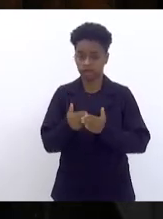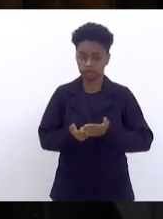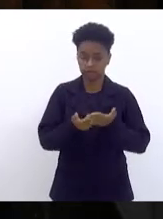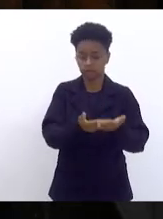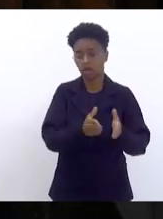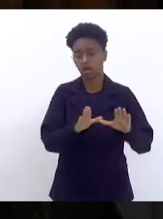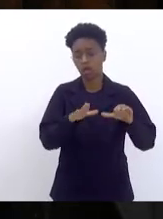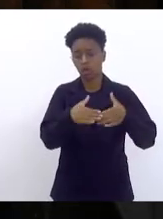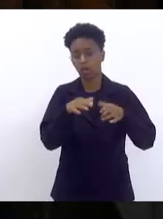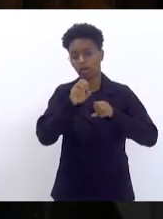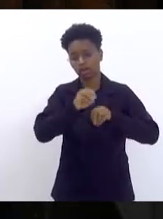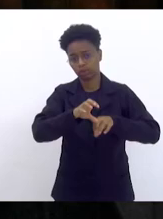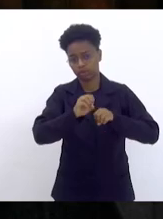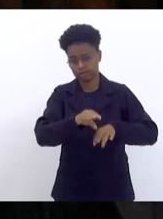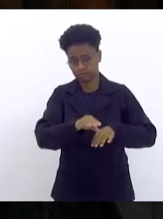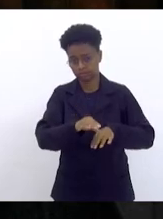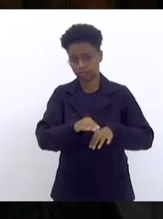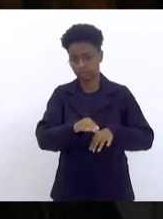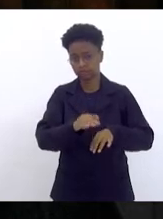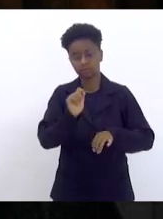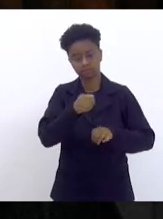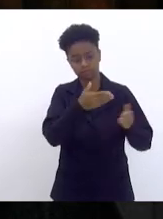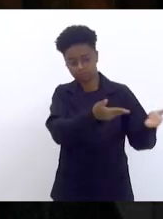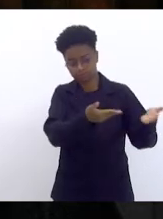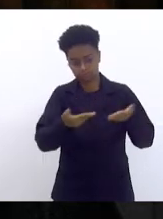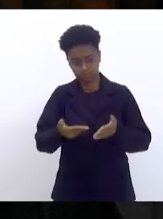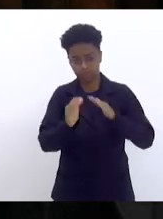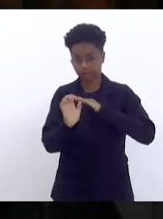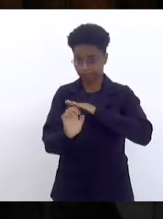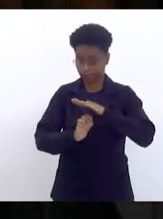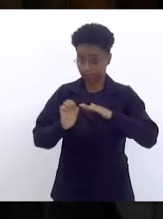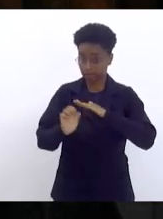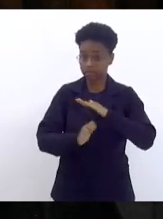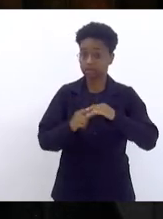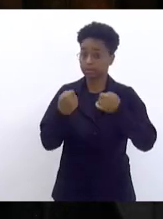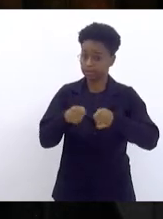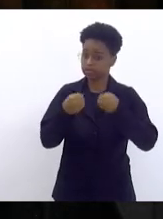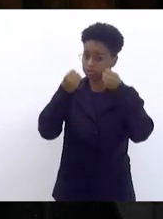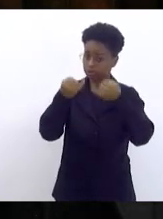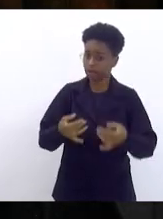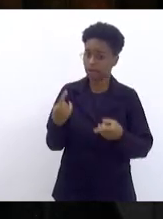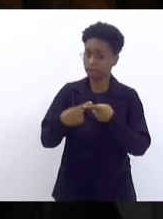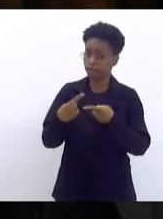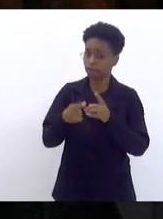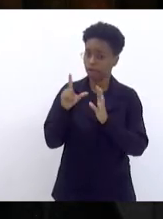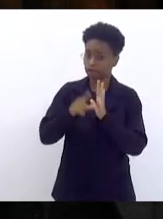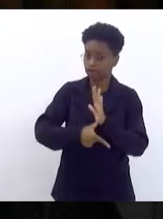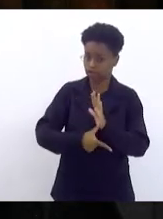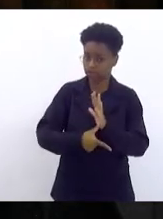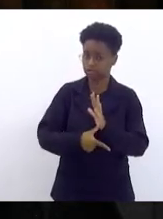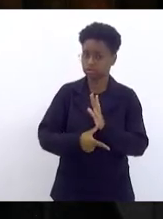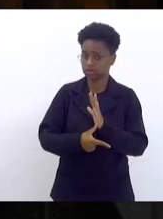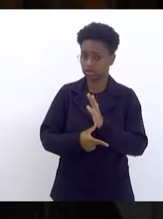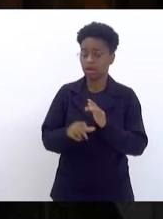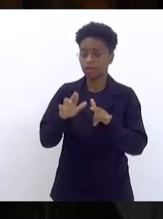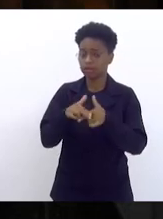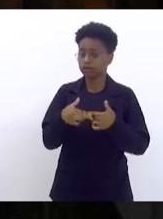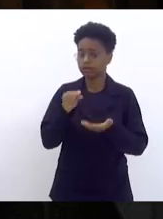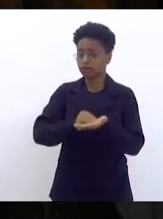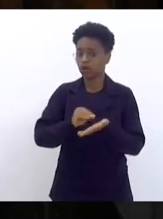de Educação, para que convoque essa empresa a prestar esclarecimentos por tamanha